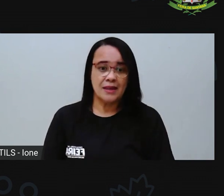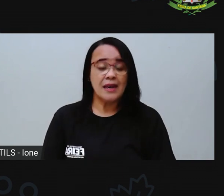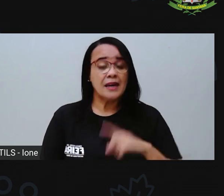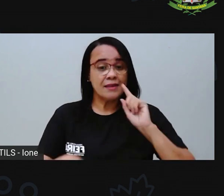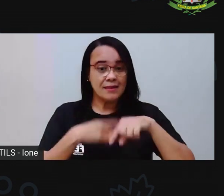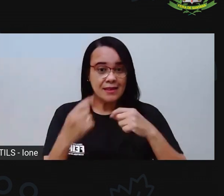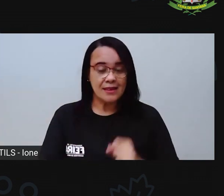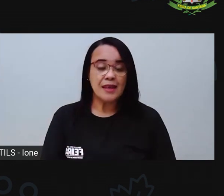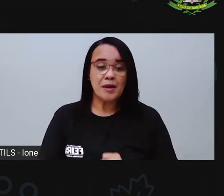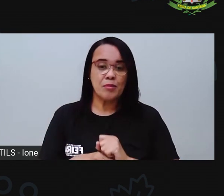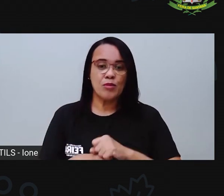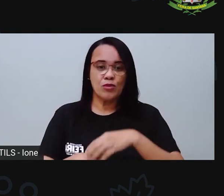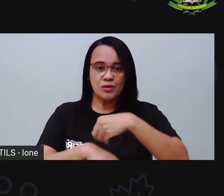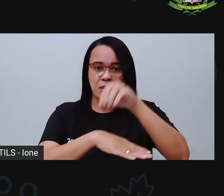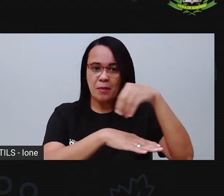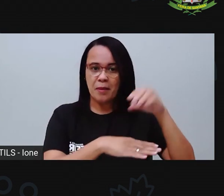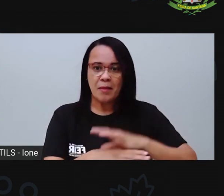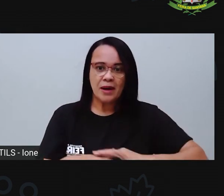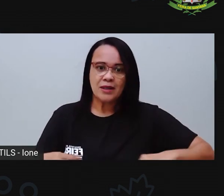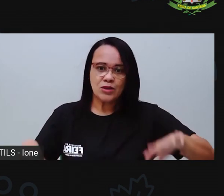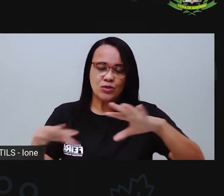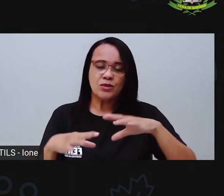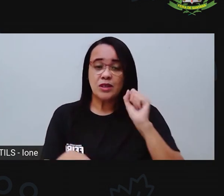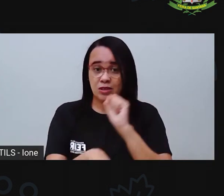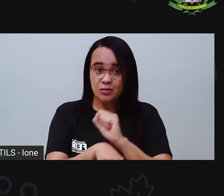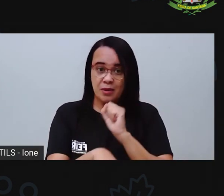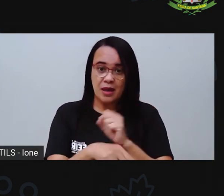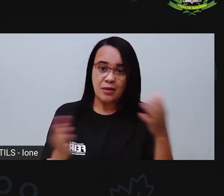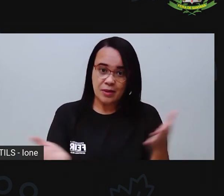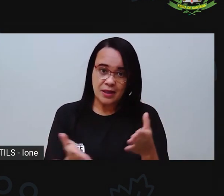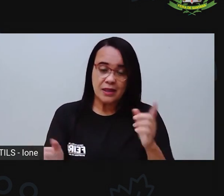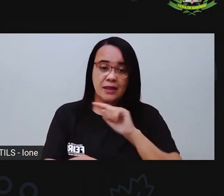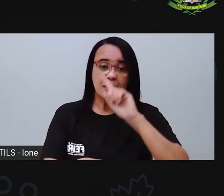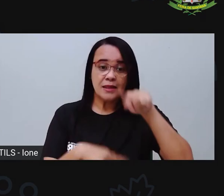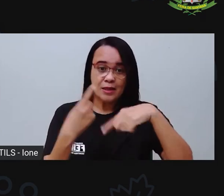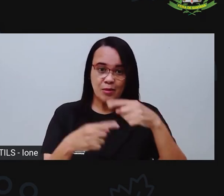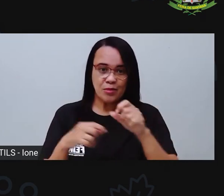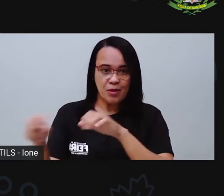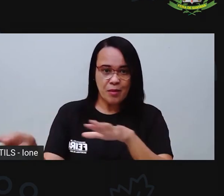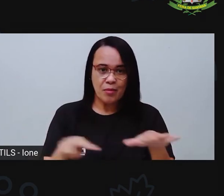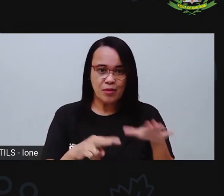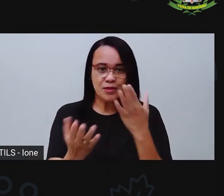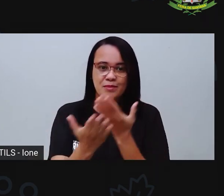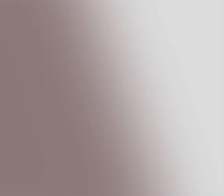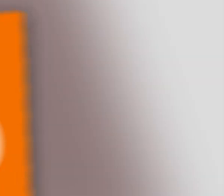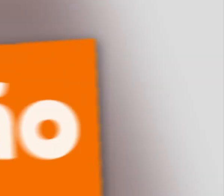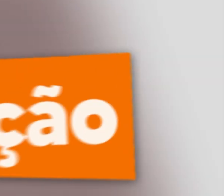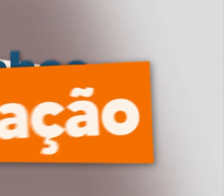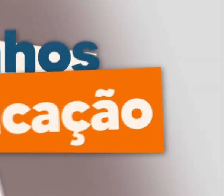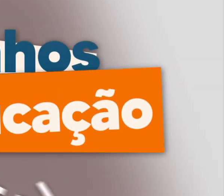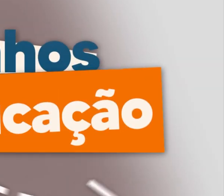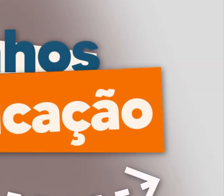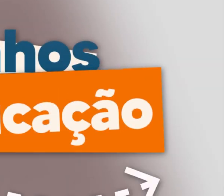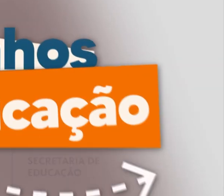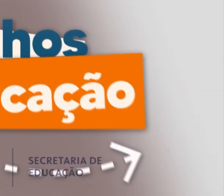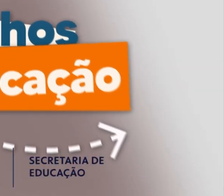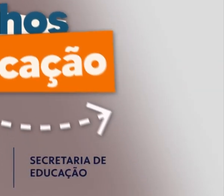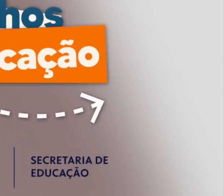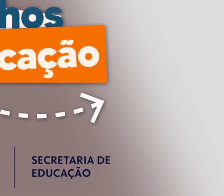com a gente o a gente quer conhecer também. Então, a vai ficando por aqui. A gente se vê na próxima aula. Até mais. Tchau, tchau. Tchau,